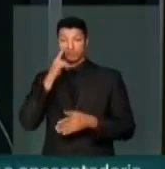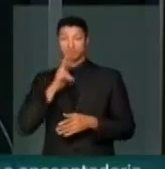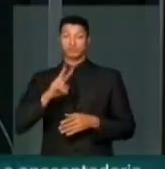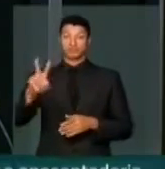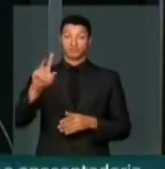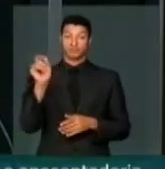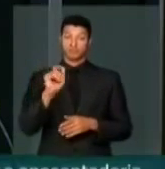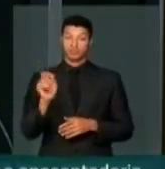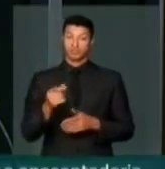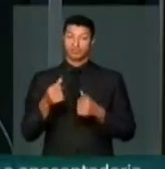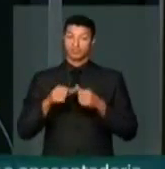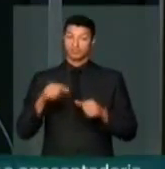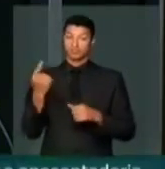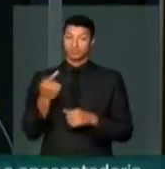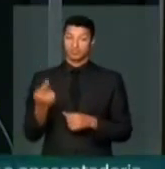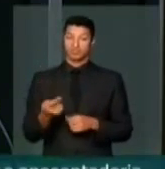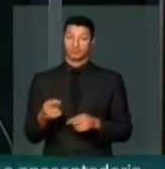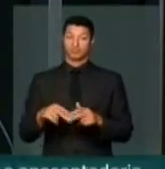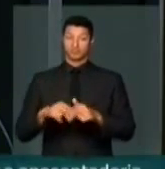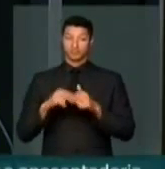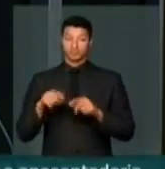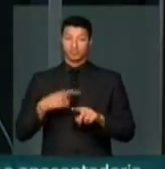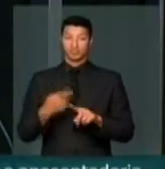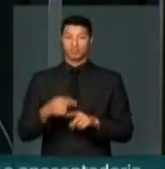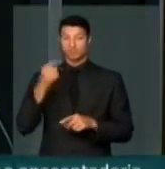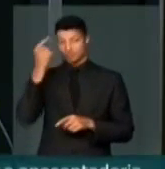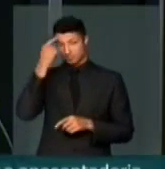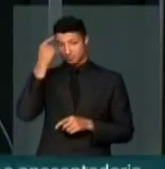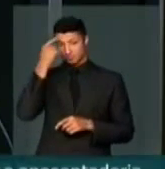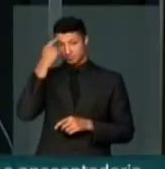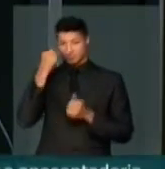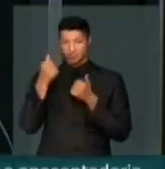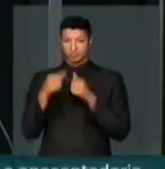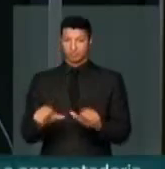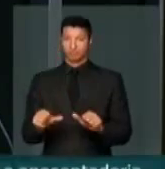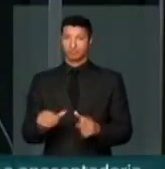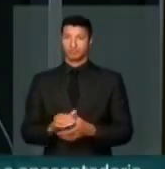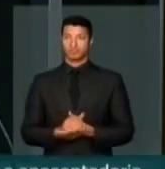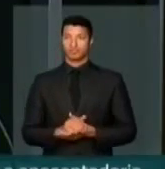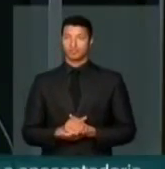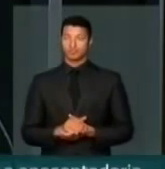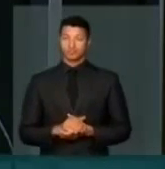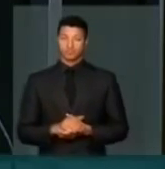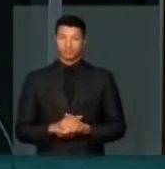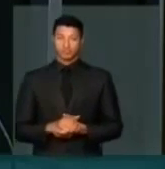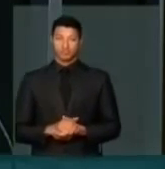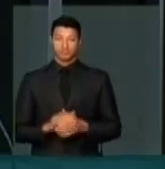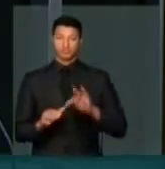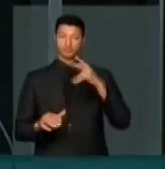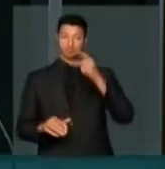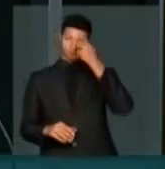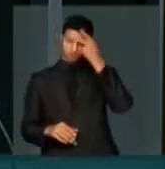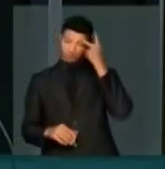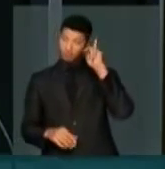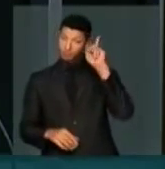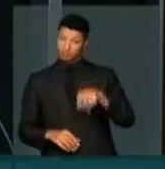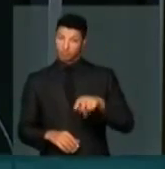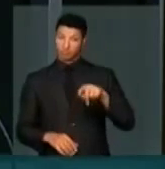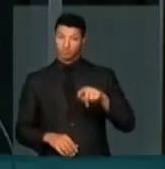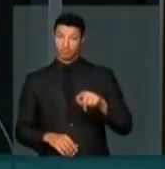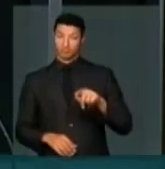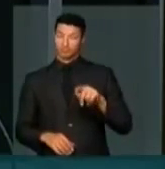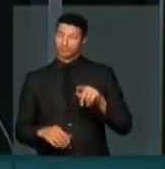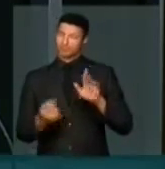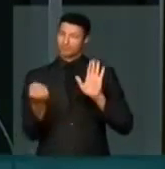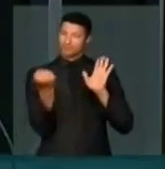que não está sozinho, por mais que pense estar, e que toda pessoa é as